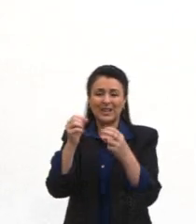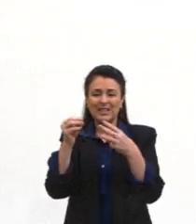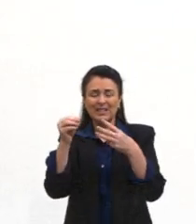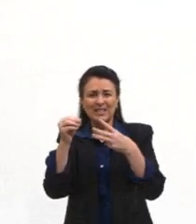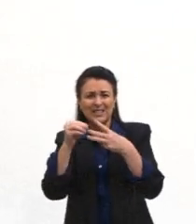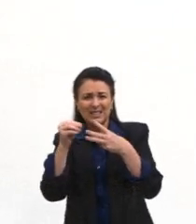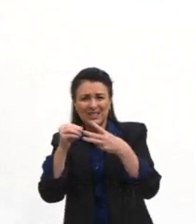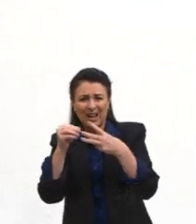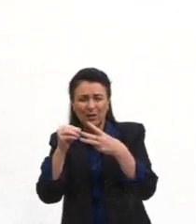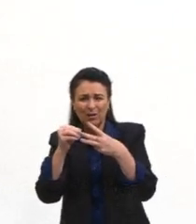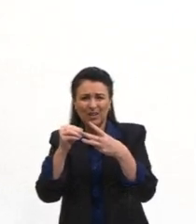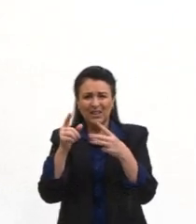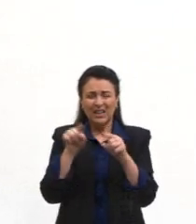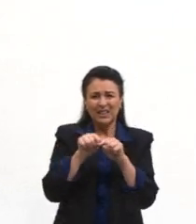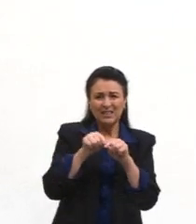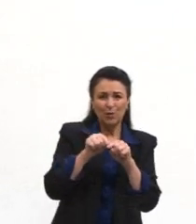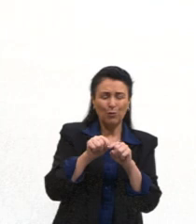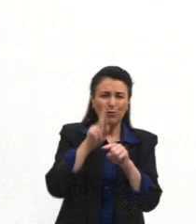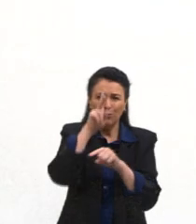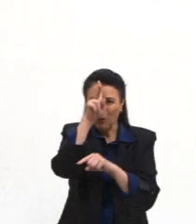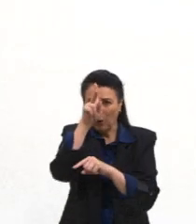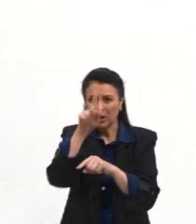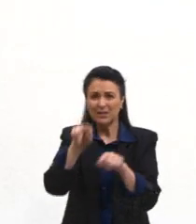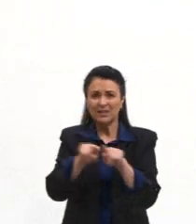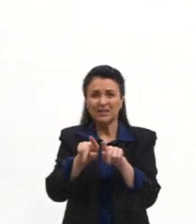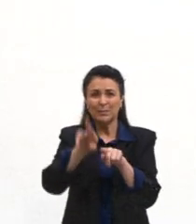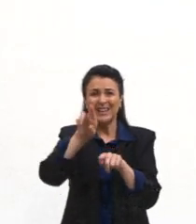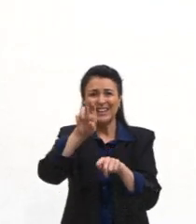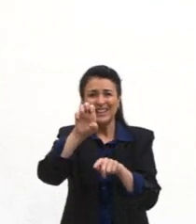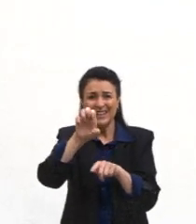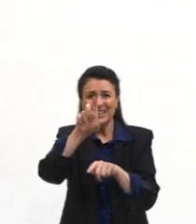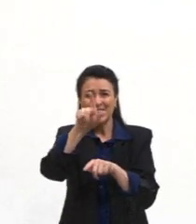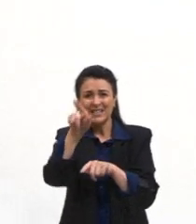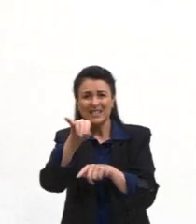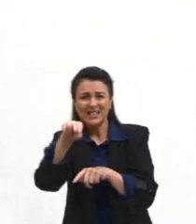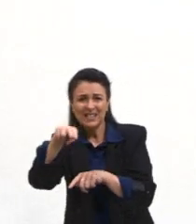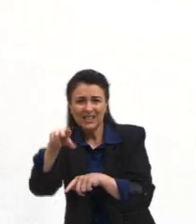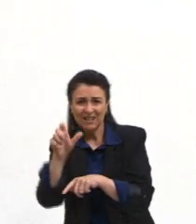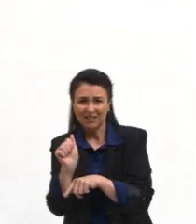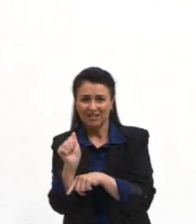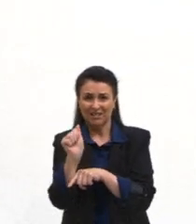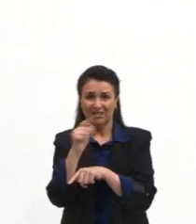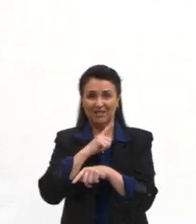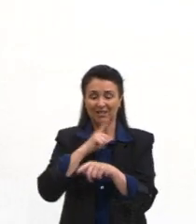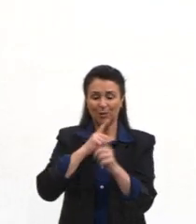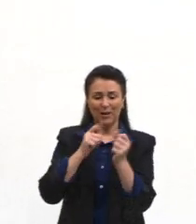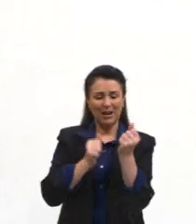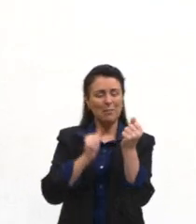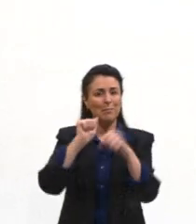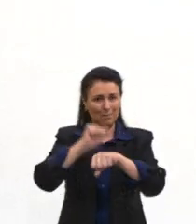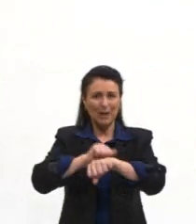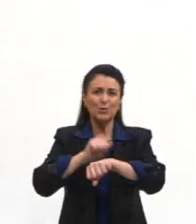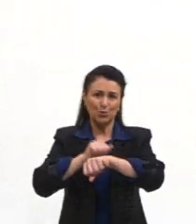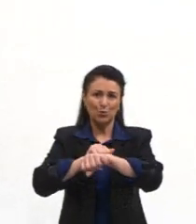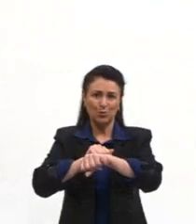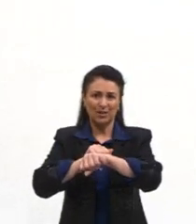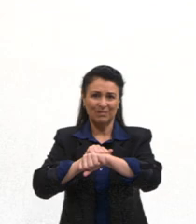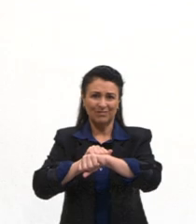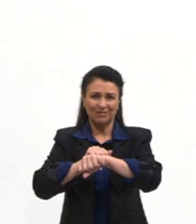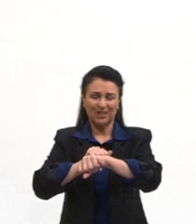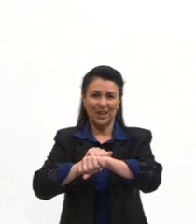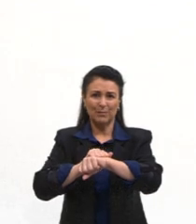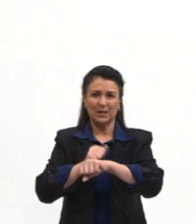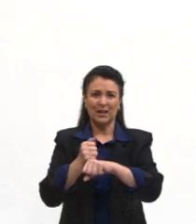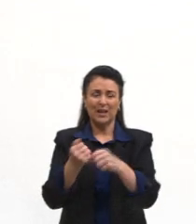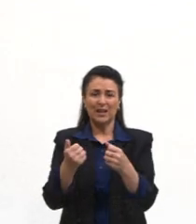célula, então, de substâncias, ela vai ser uma parte mais rígida do caule. Grava aí,